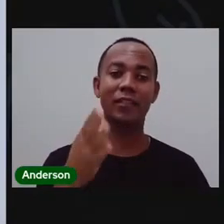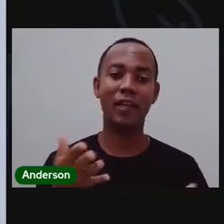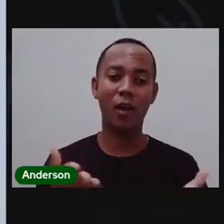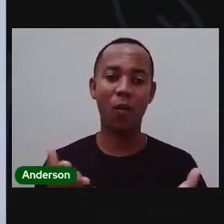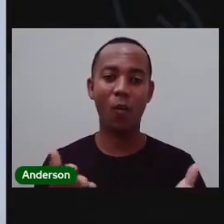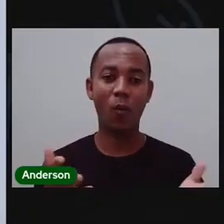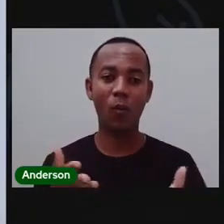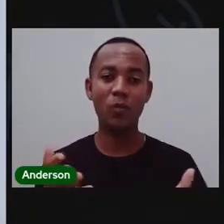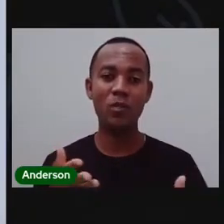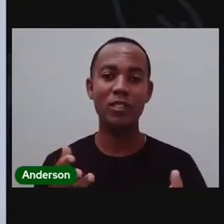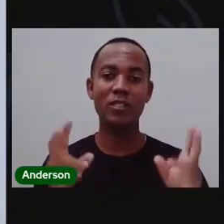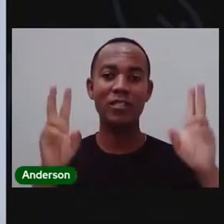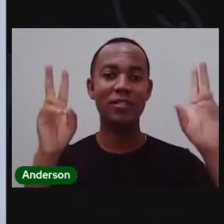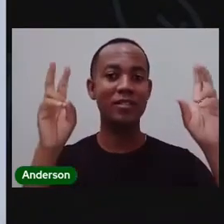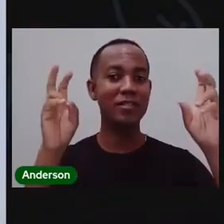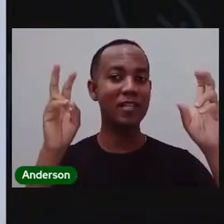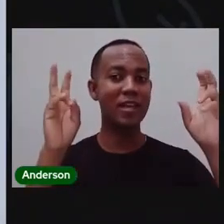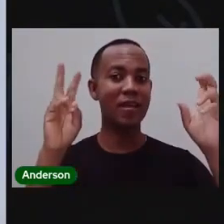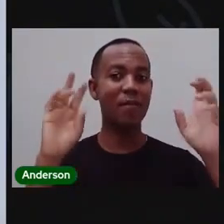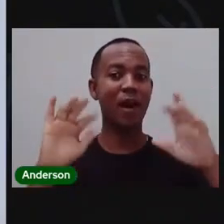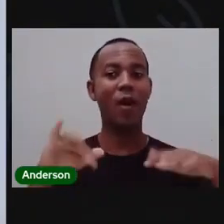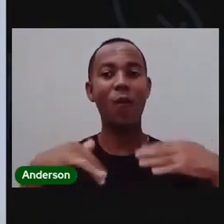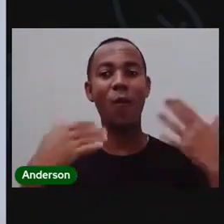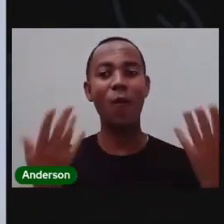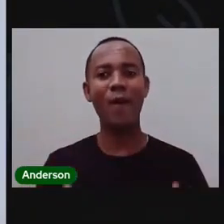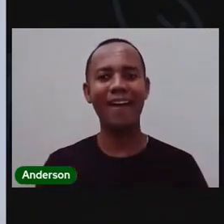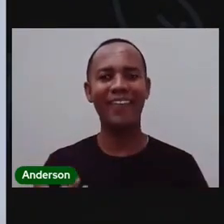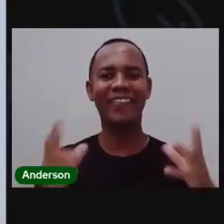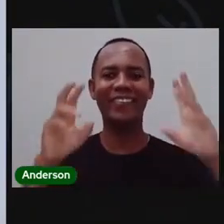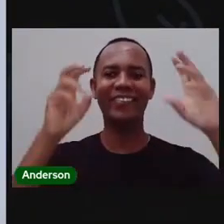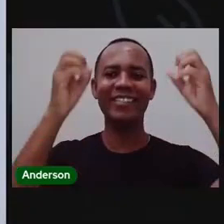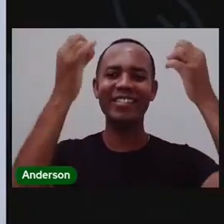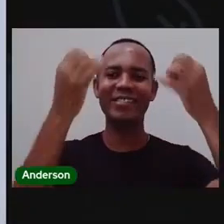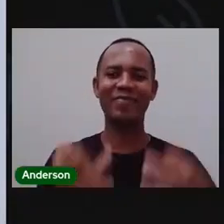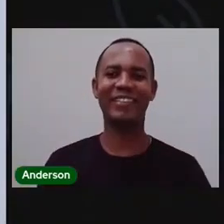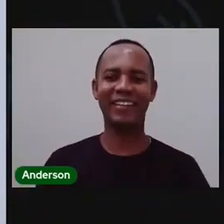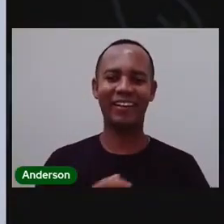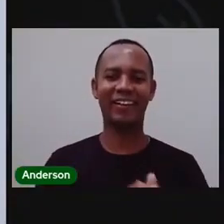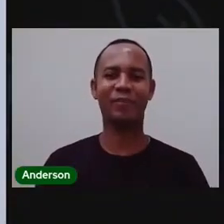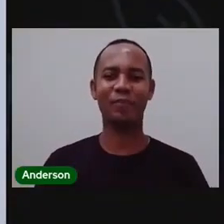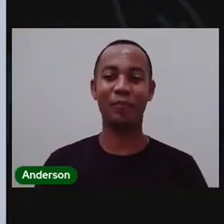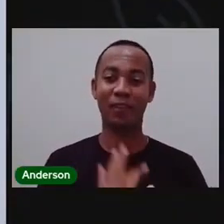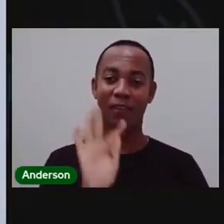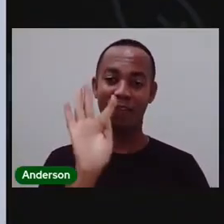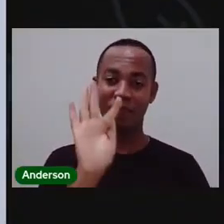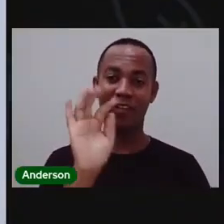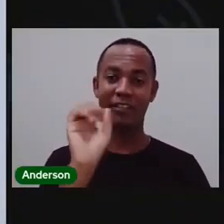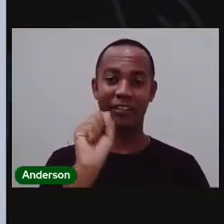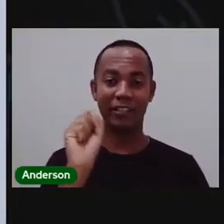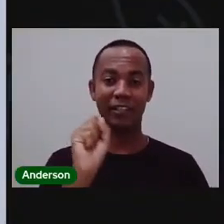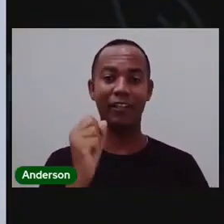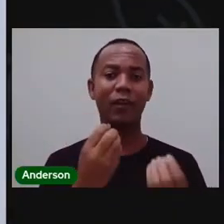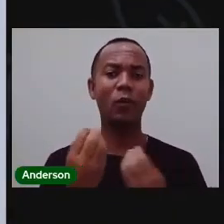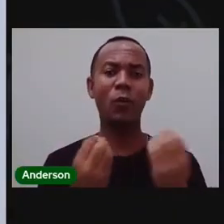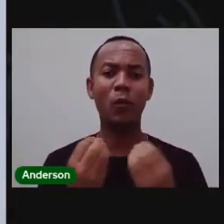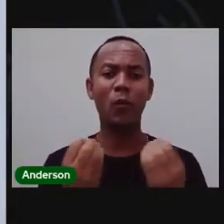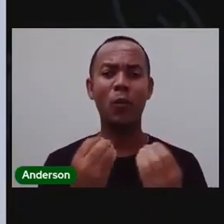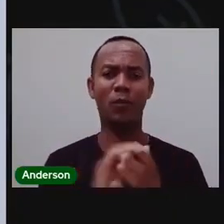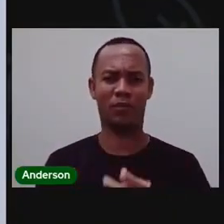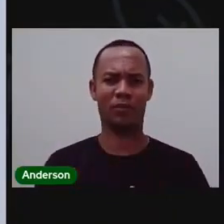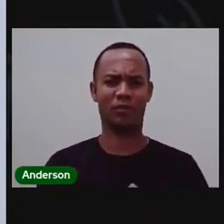que é que nós vamos falar hoje nessa aula de ciências humanas? Vamos falar sobre Feira de Santana, mas na verdade,